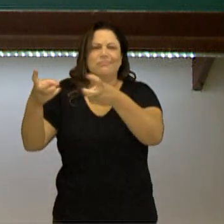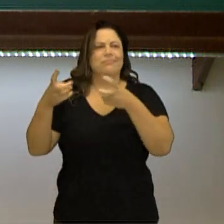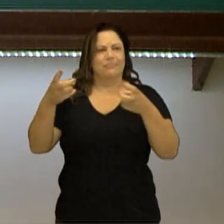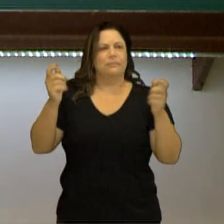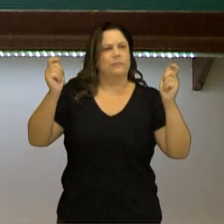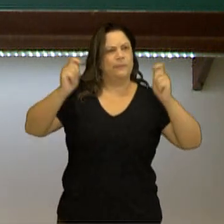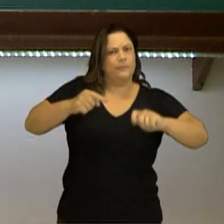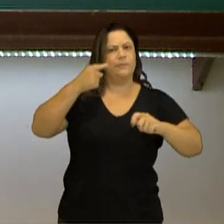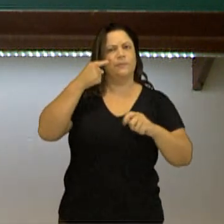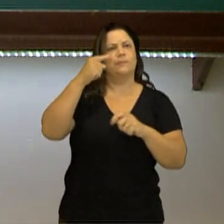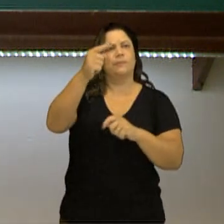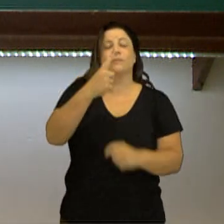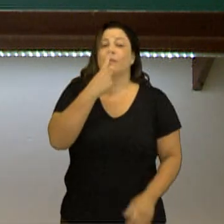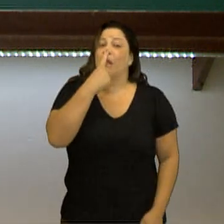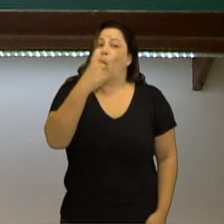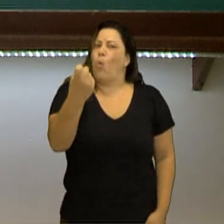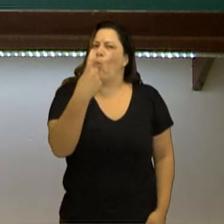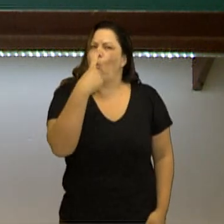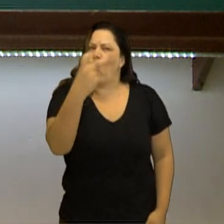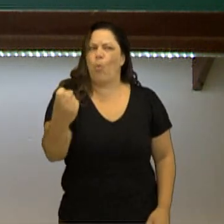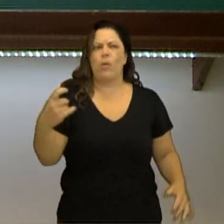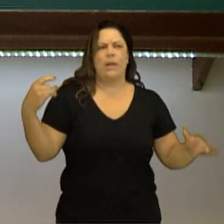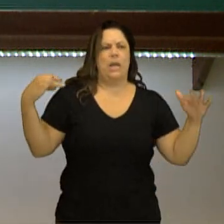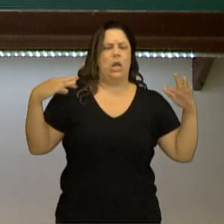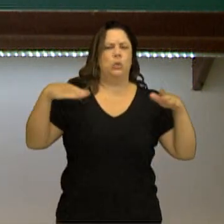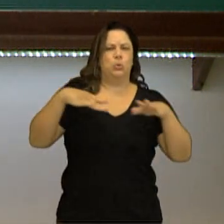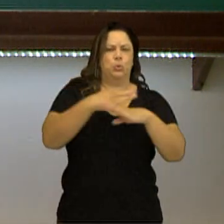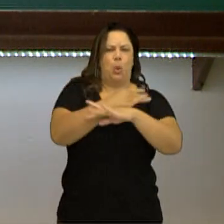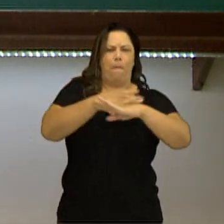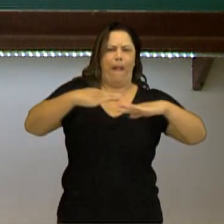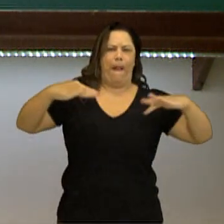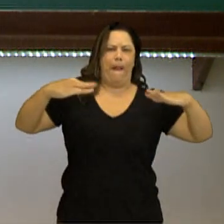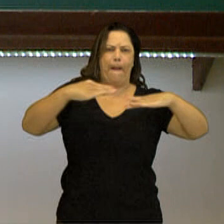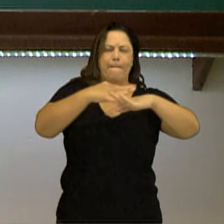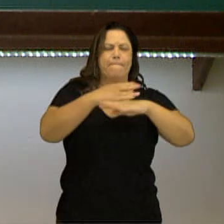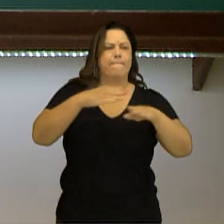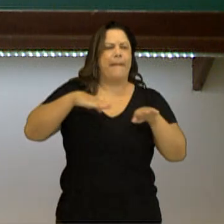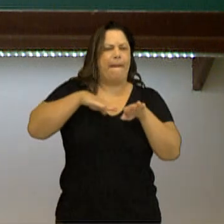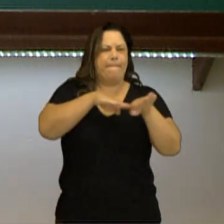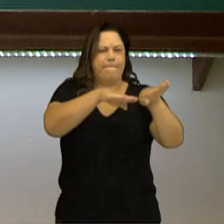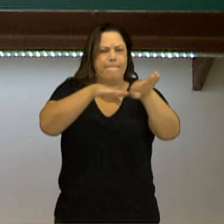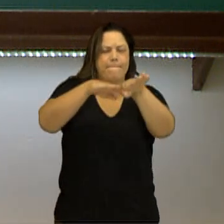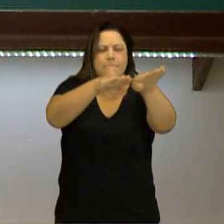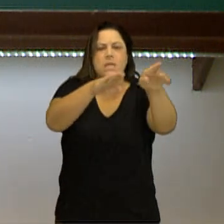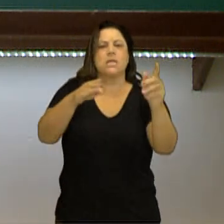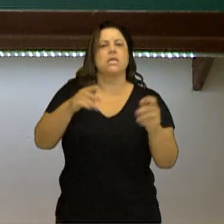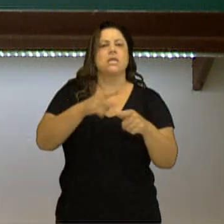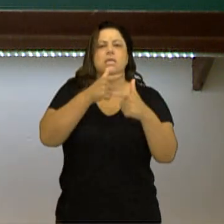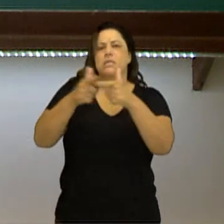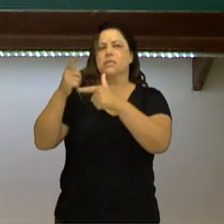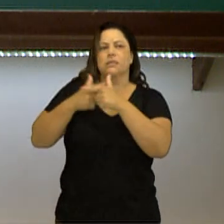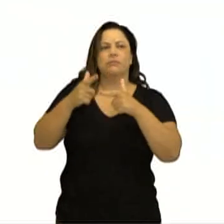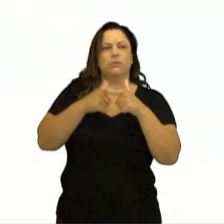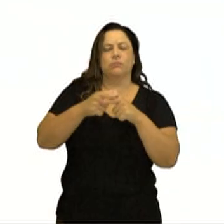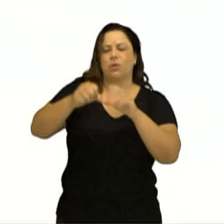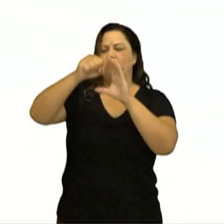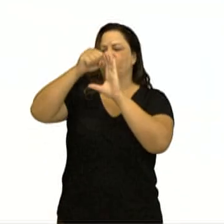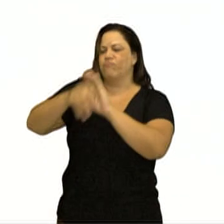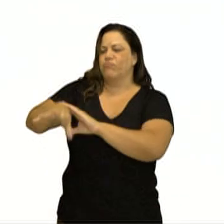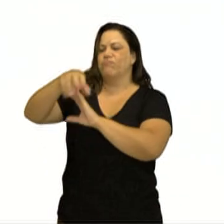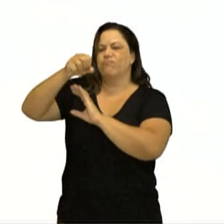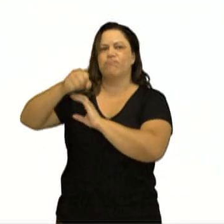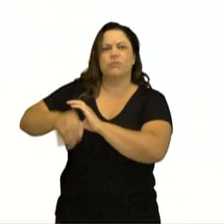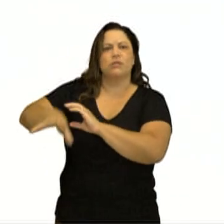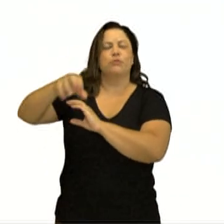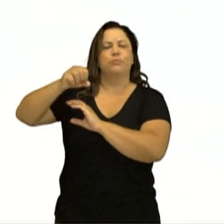adensamento do lixo, o trânsito caótico, as enchentes, o despejo de lixo químico ou